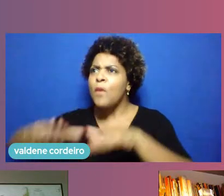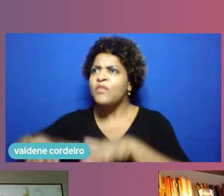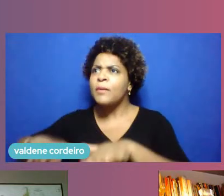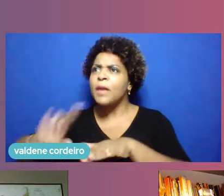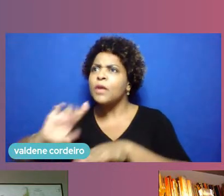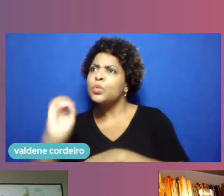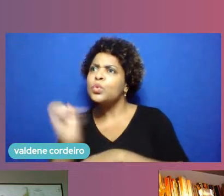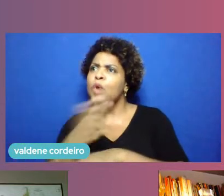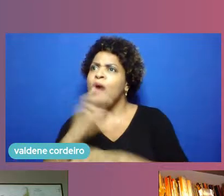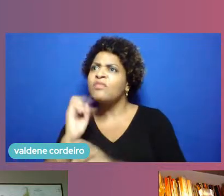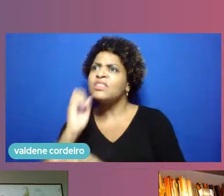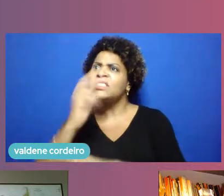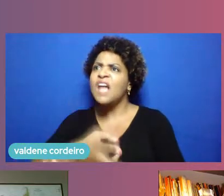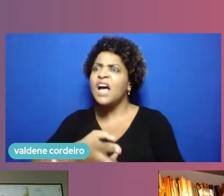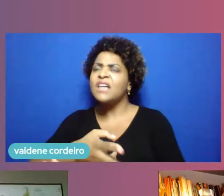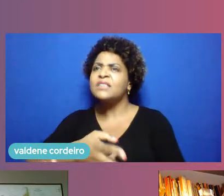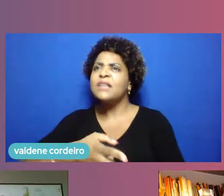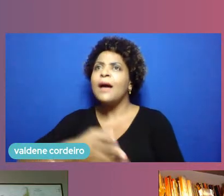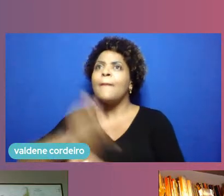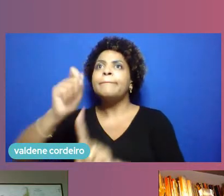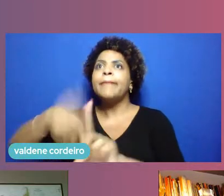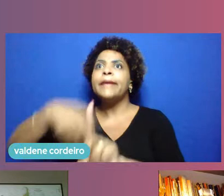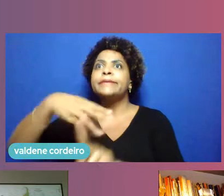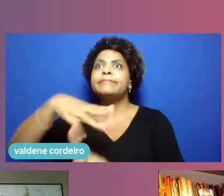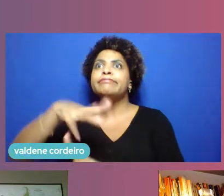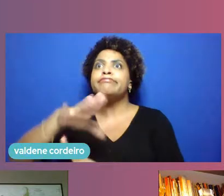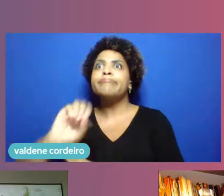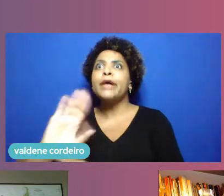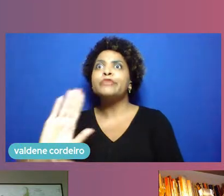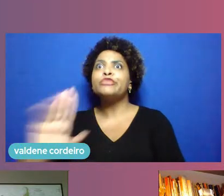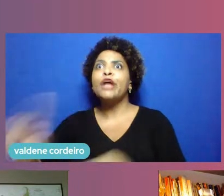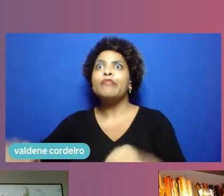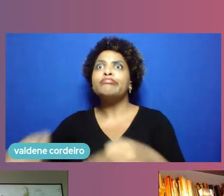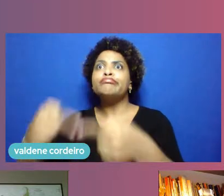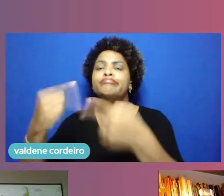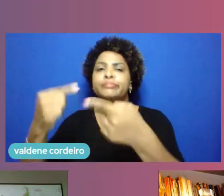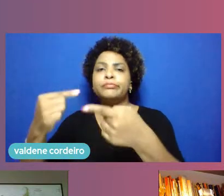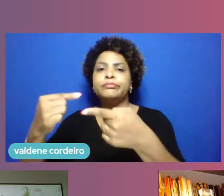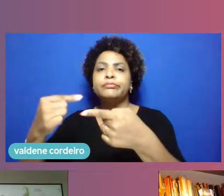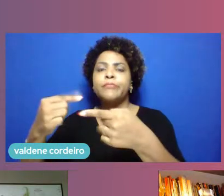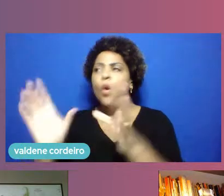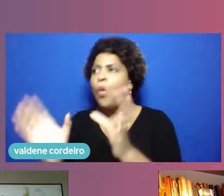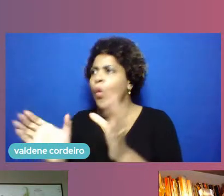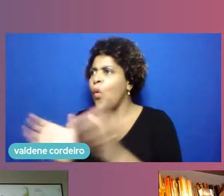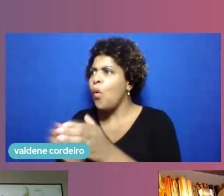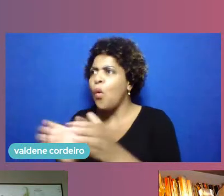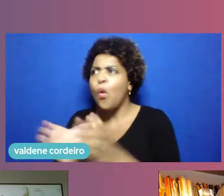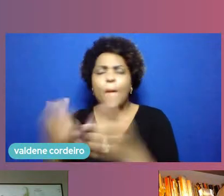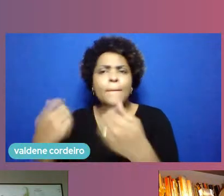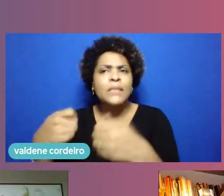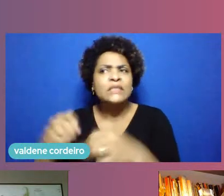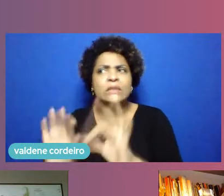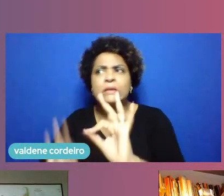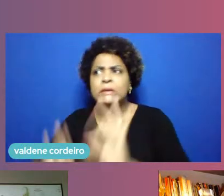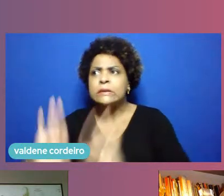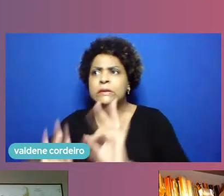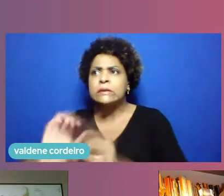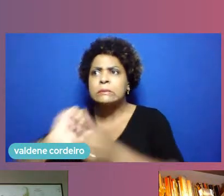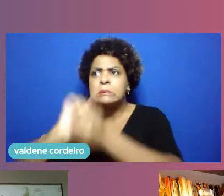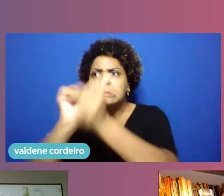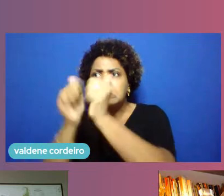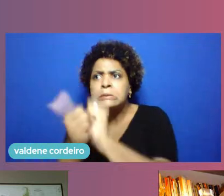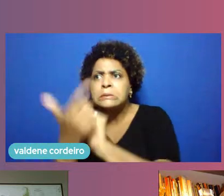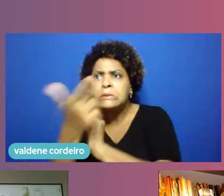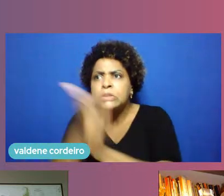março já um grande desafio, e todo o time precisou se reabafar a esse movimento. Então, gostaria de te escutar